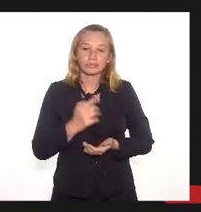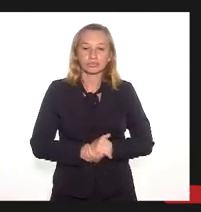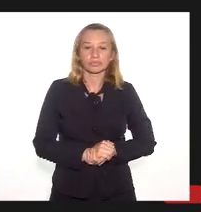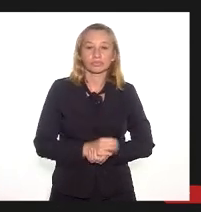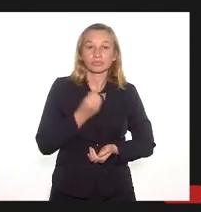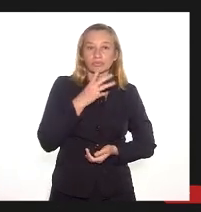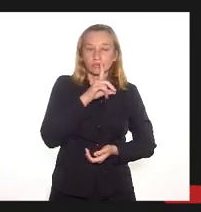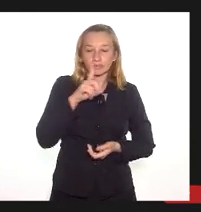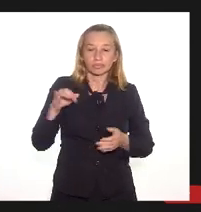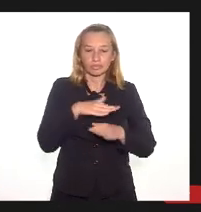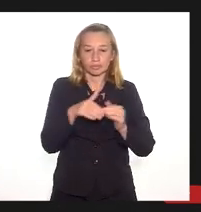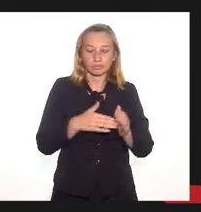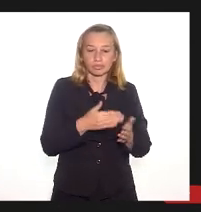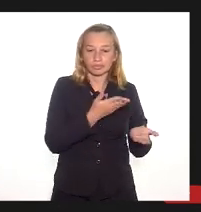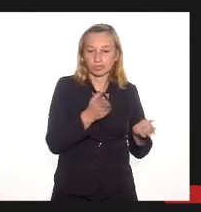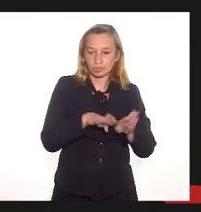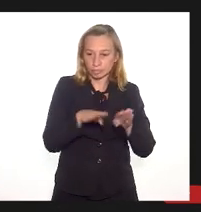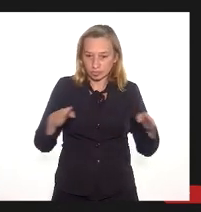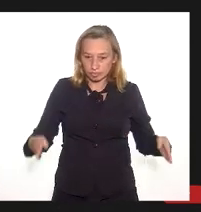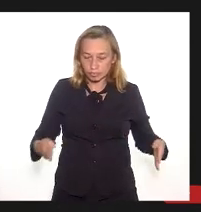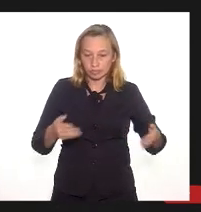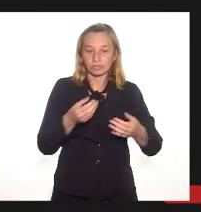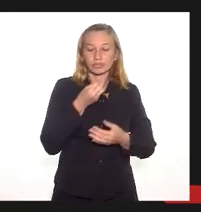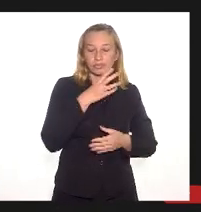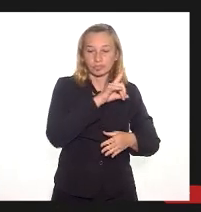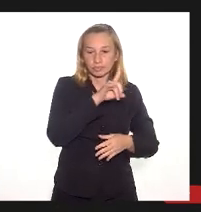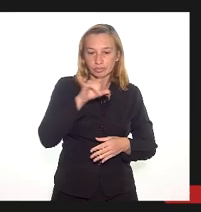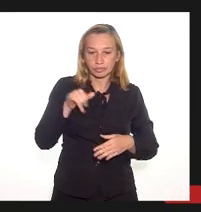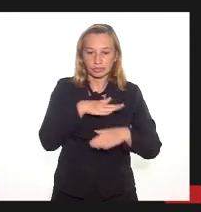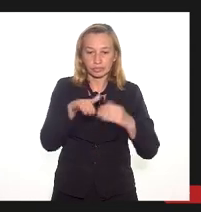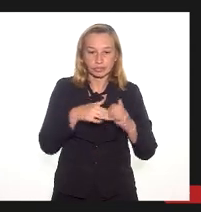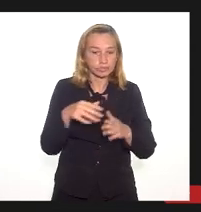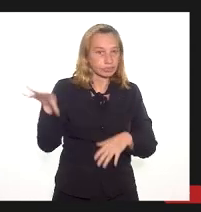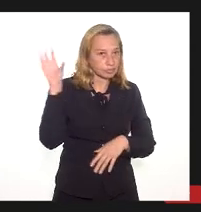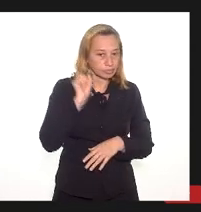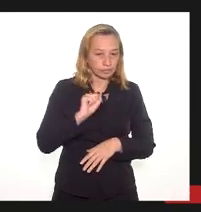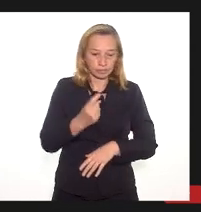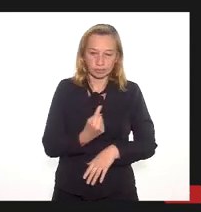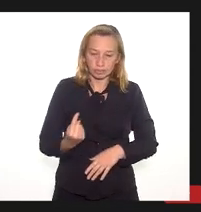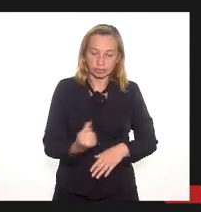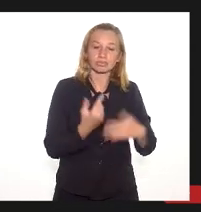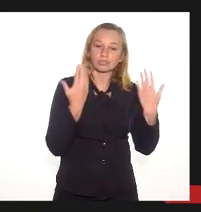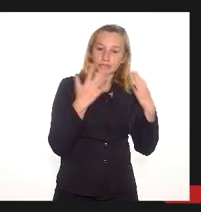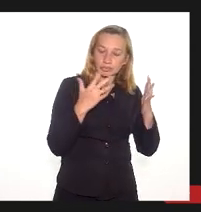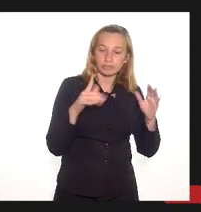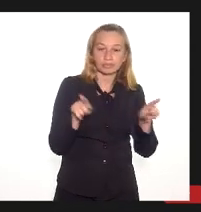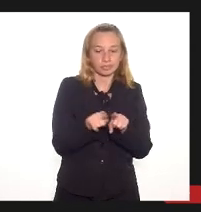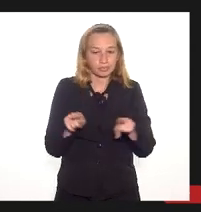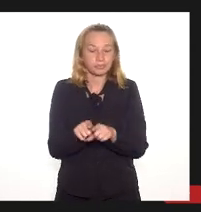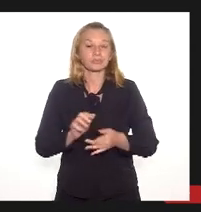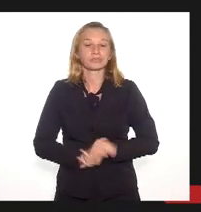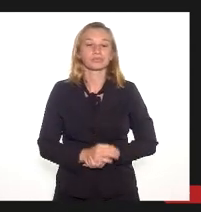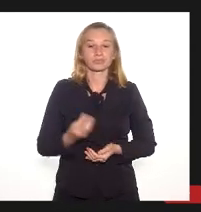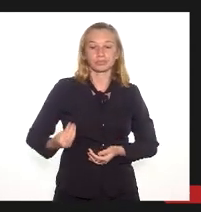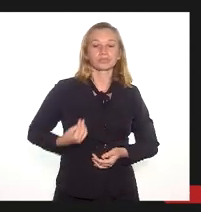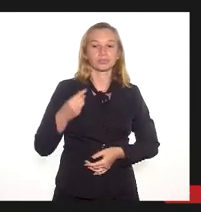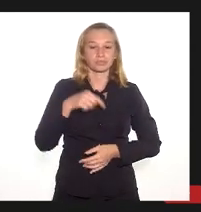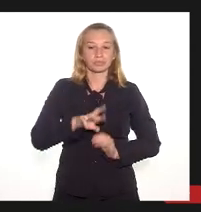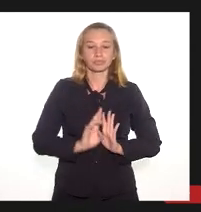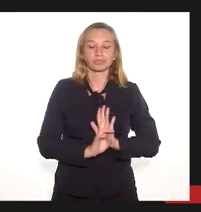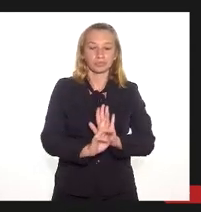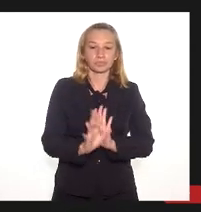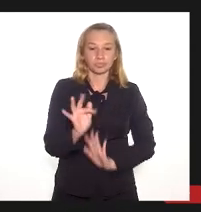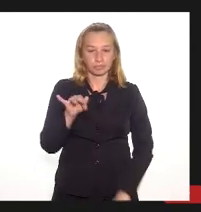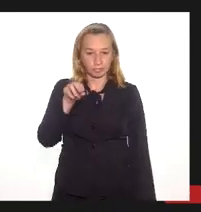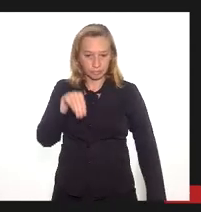Bom dia a todos da mesa, saúdo a todos, bom dia a todos que estão nos ouvindo, saúdo também. Eu estou aqui representando o